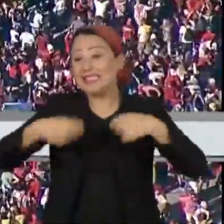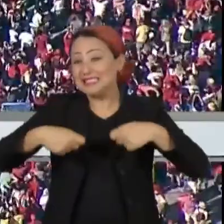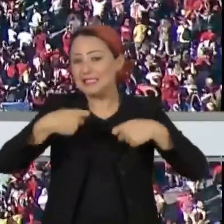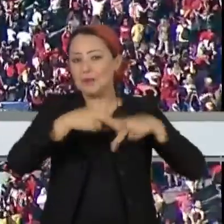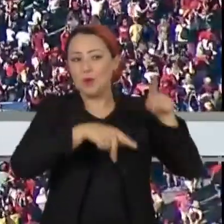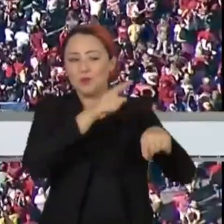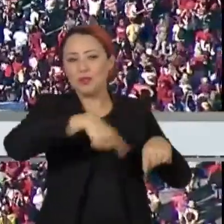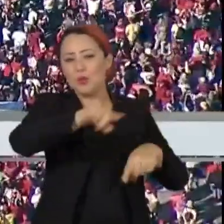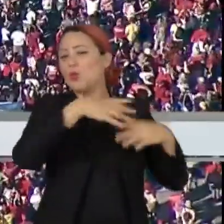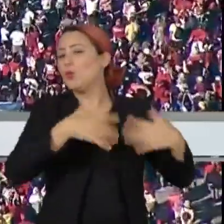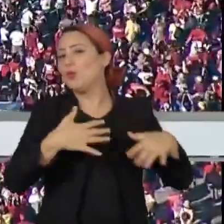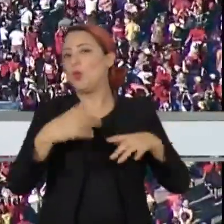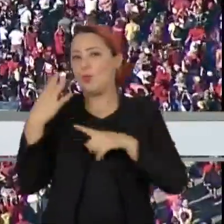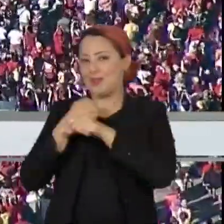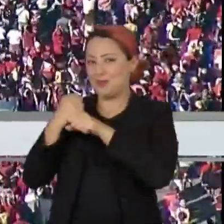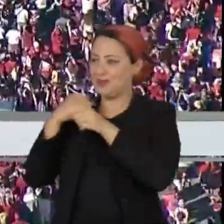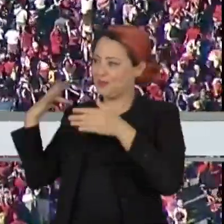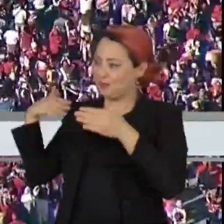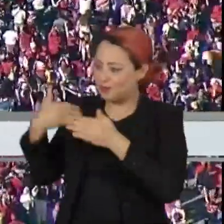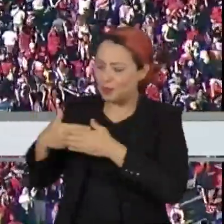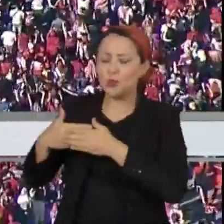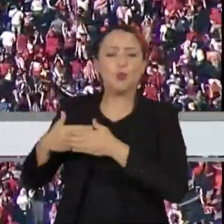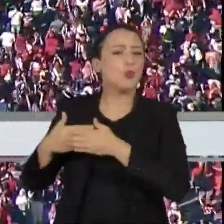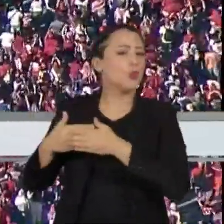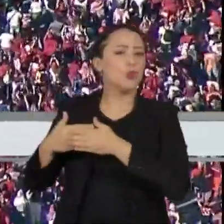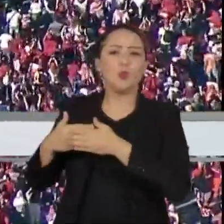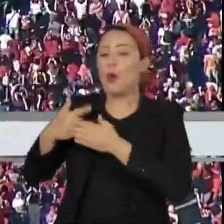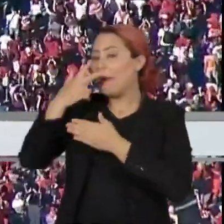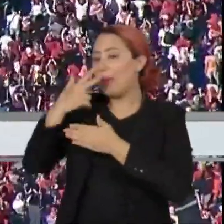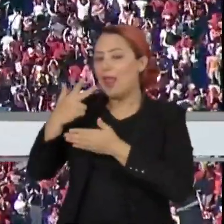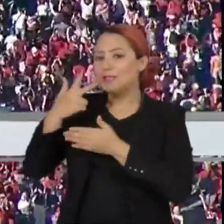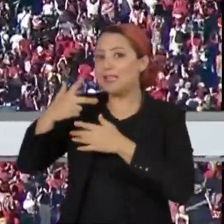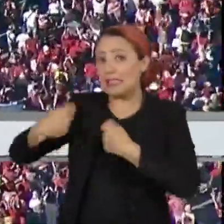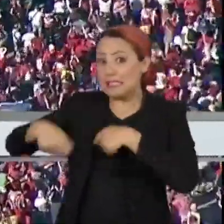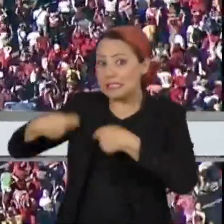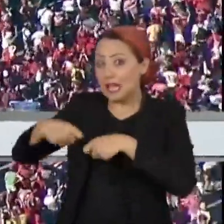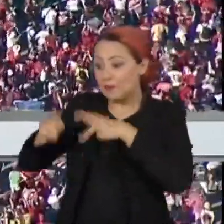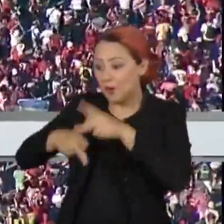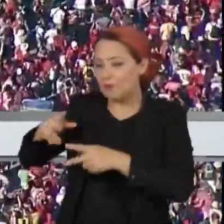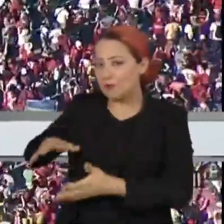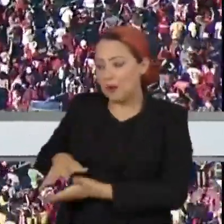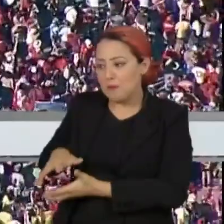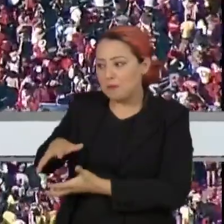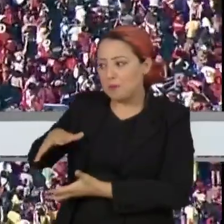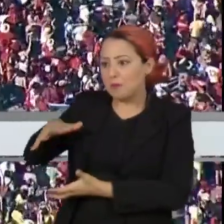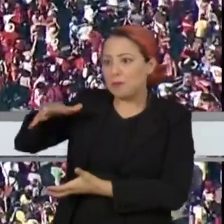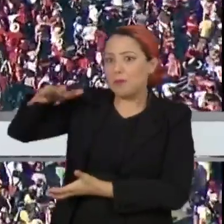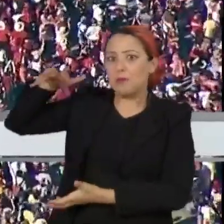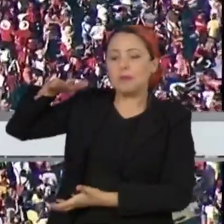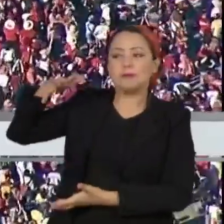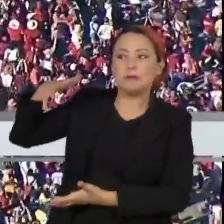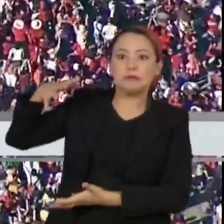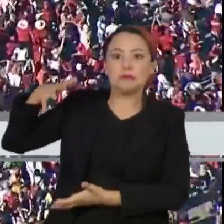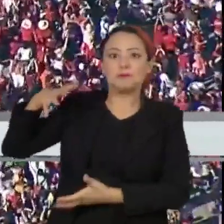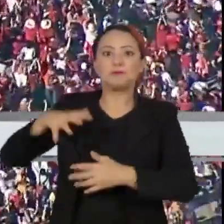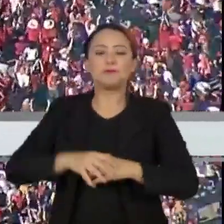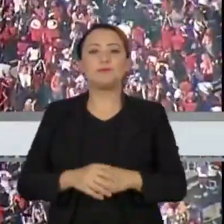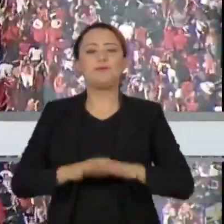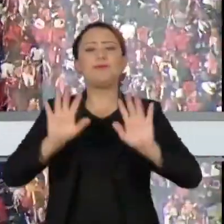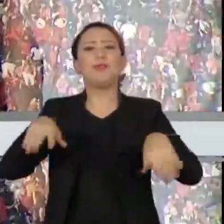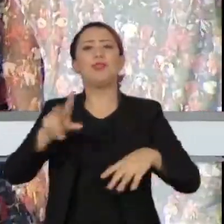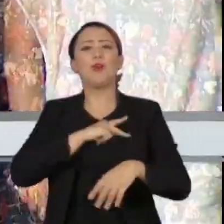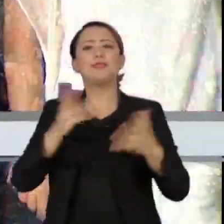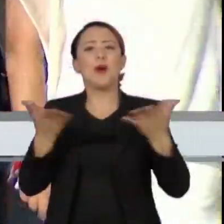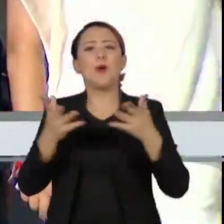do último quadriênio presidencial, especialmente, mas não só. E é interessante que é a terceira vez que toca o Rio Nacional, né?